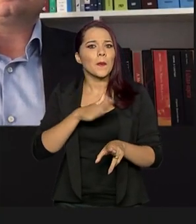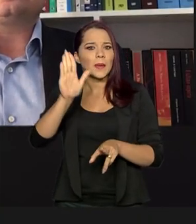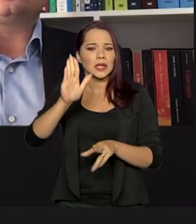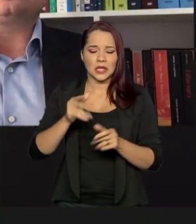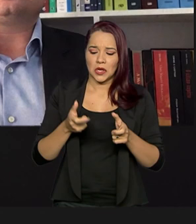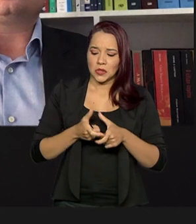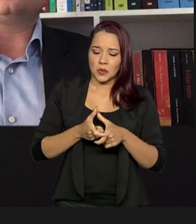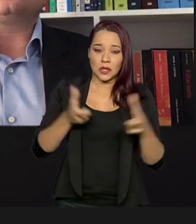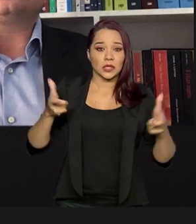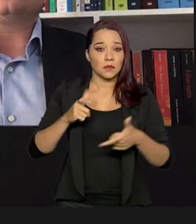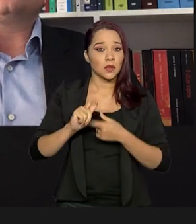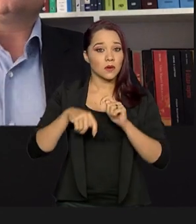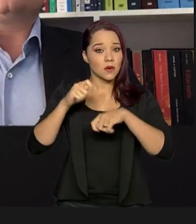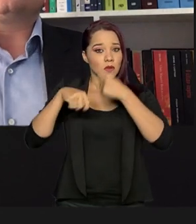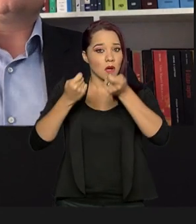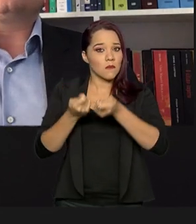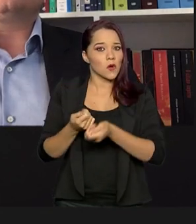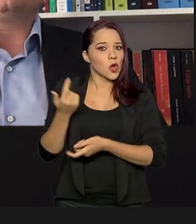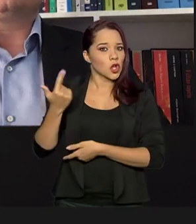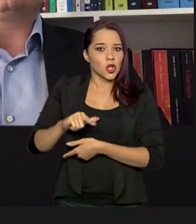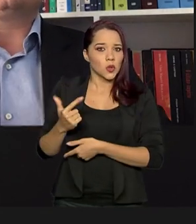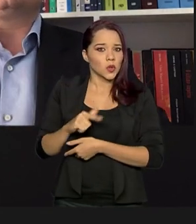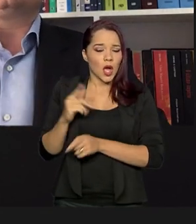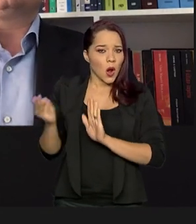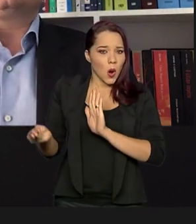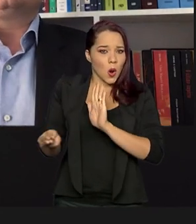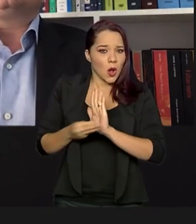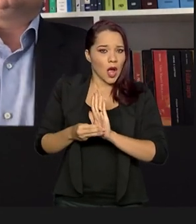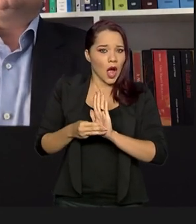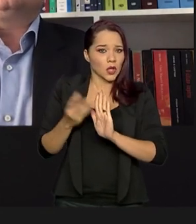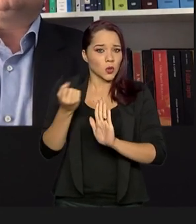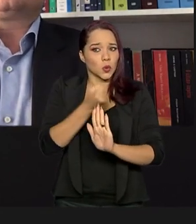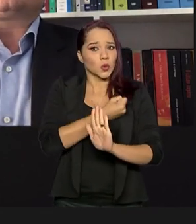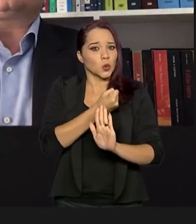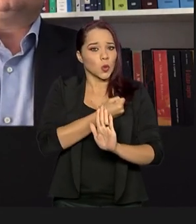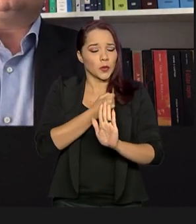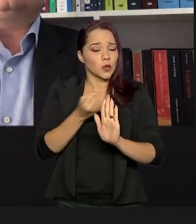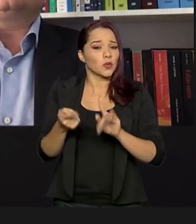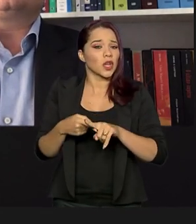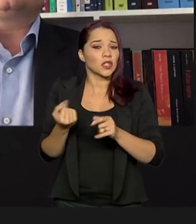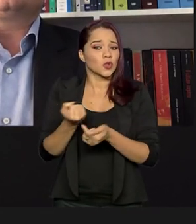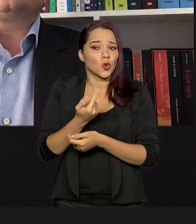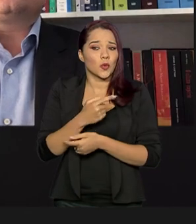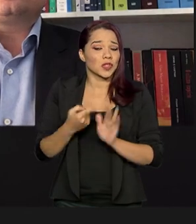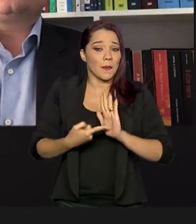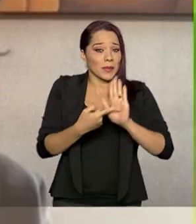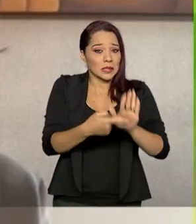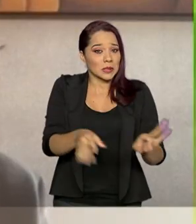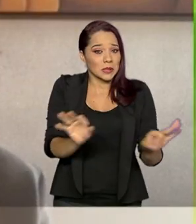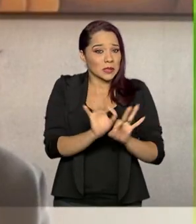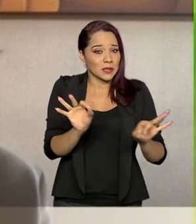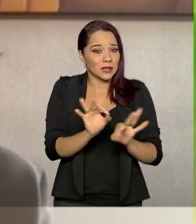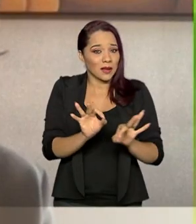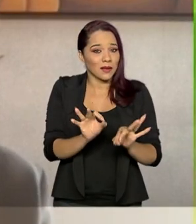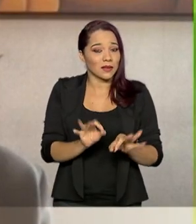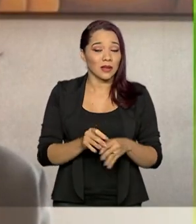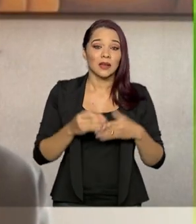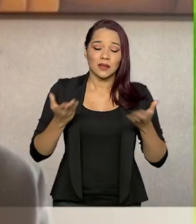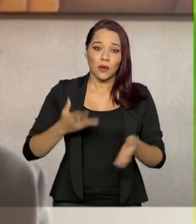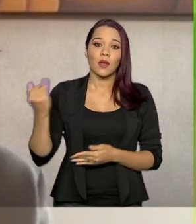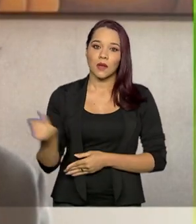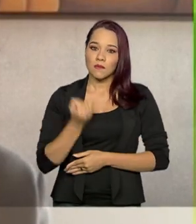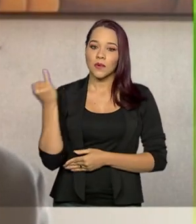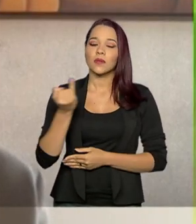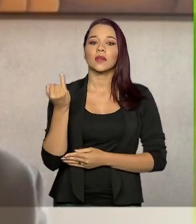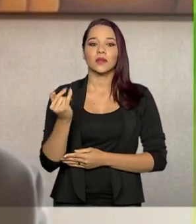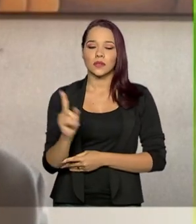um crescimento econômico que não está presente nos números, porque esses números não foram apresentados. Então, é muito importante